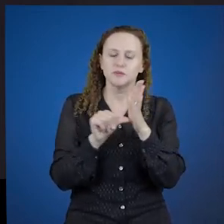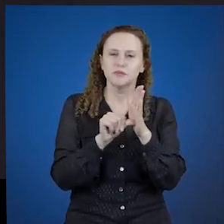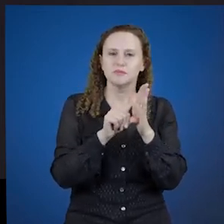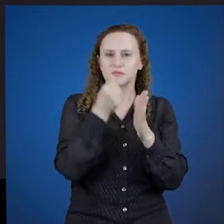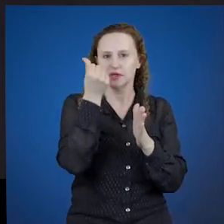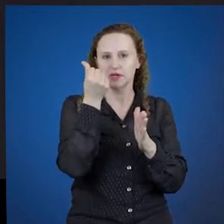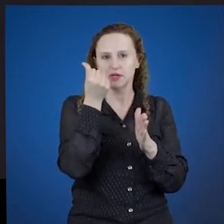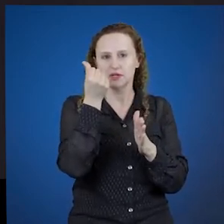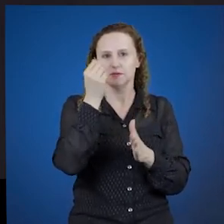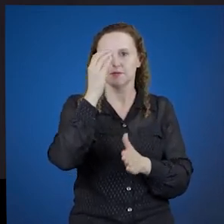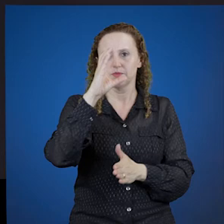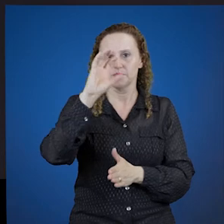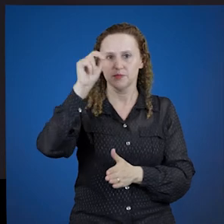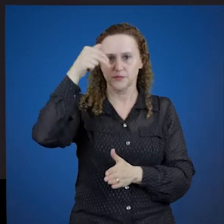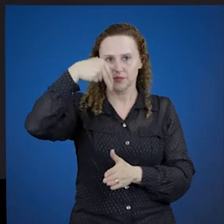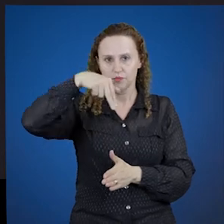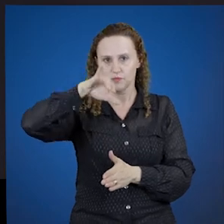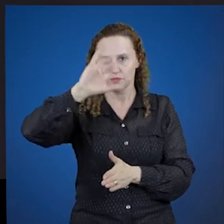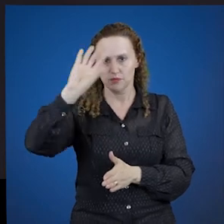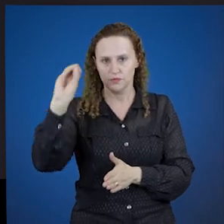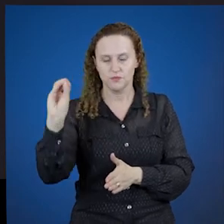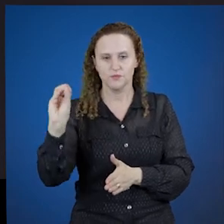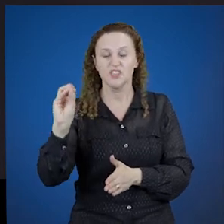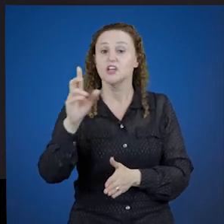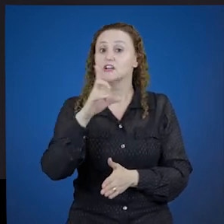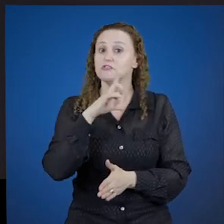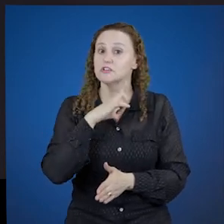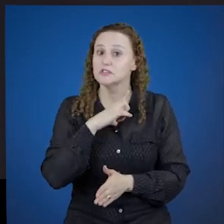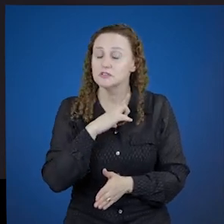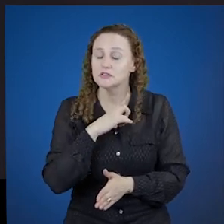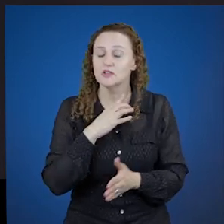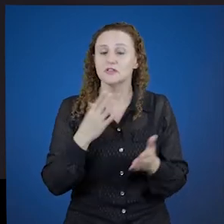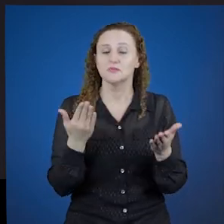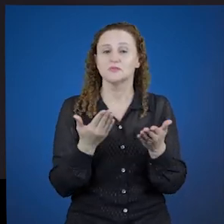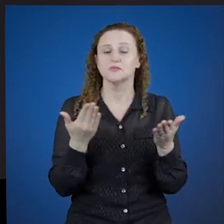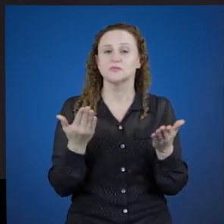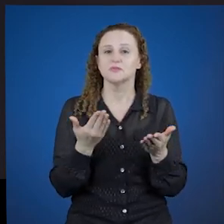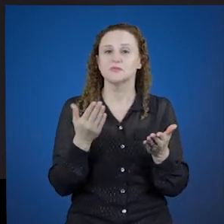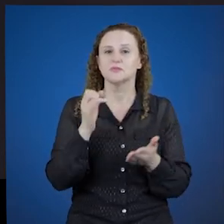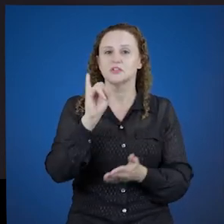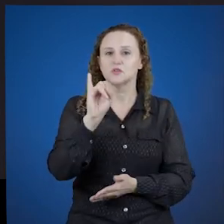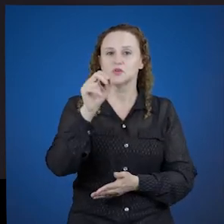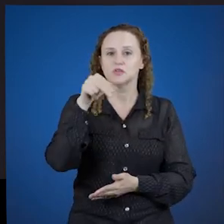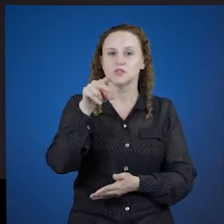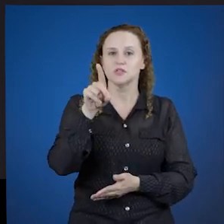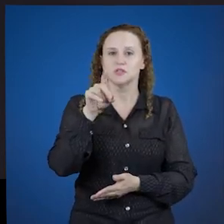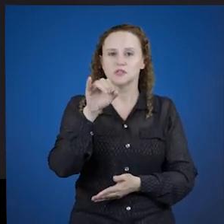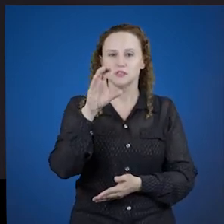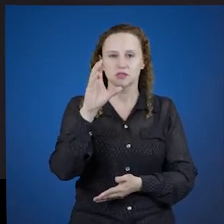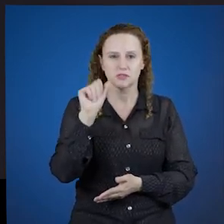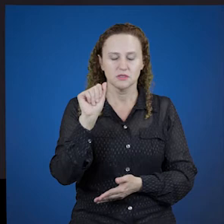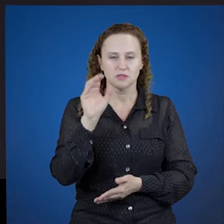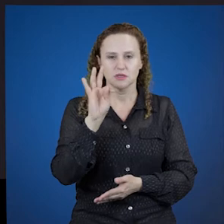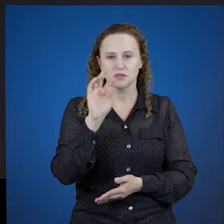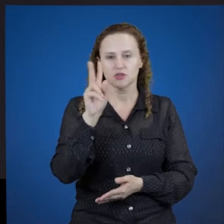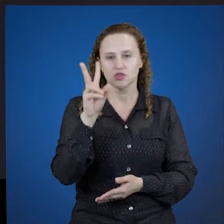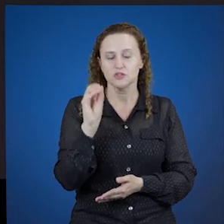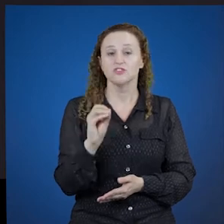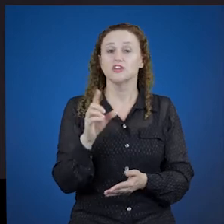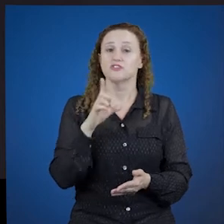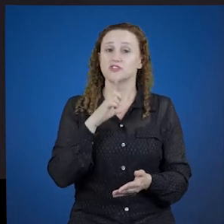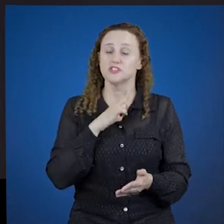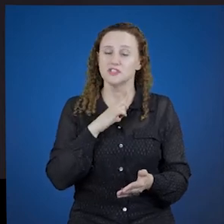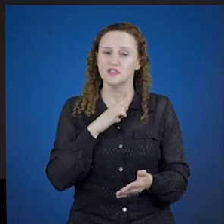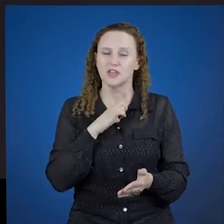verbo de primeira conjugação, você tem no presente do indicativo, você tem o